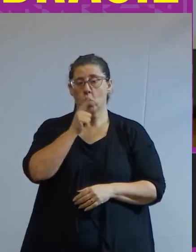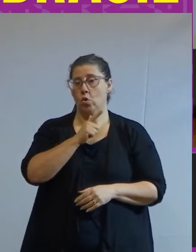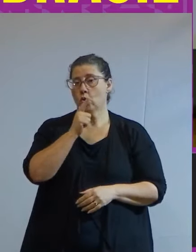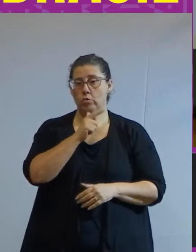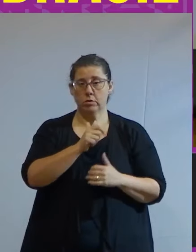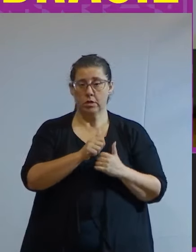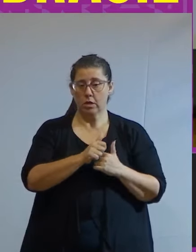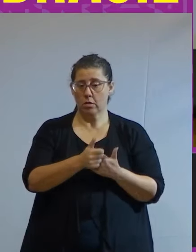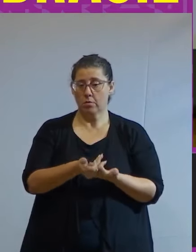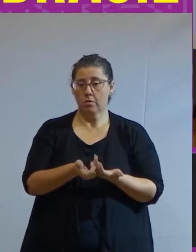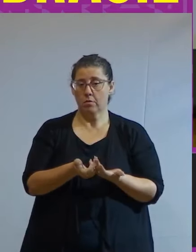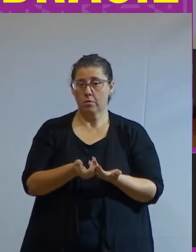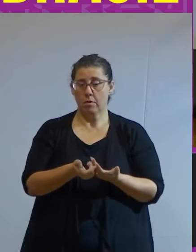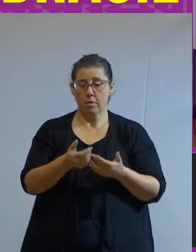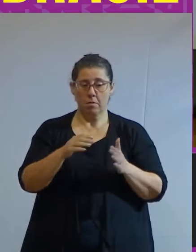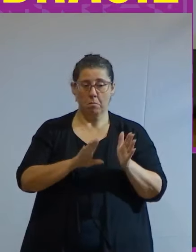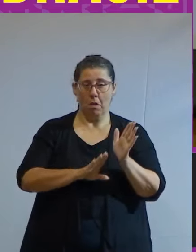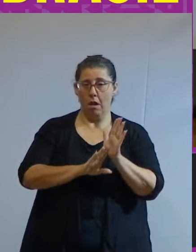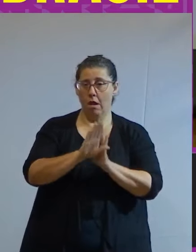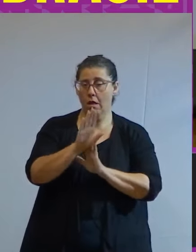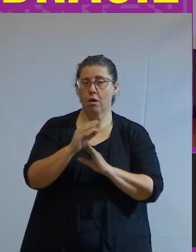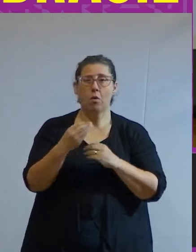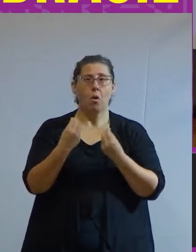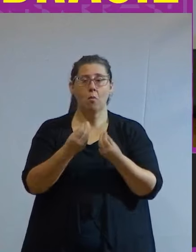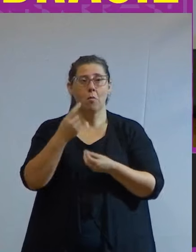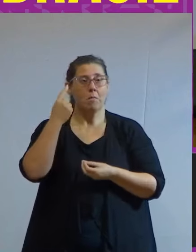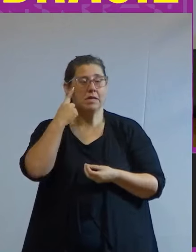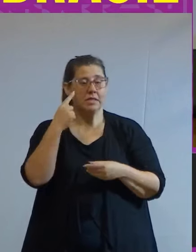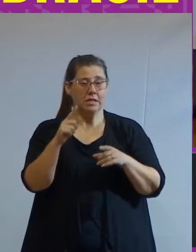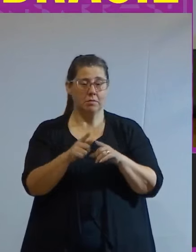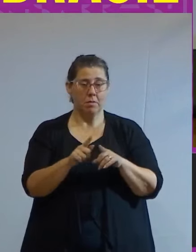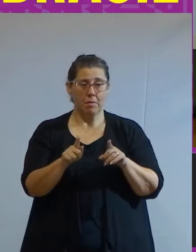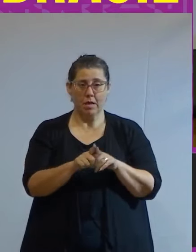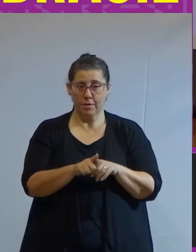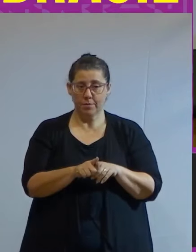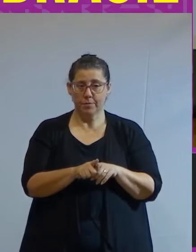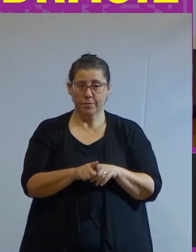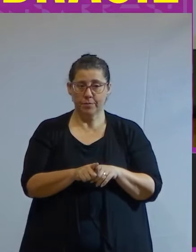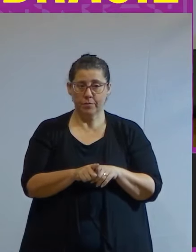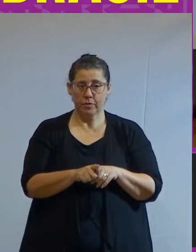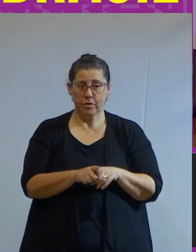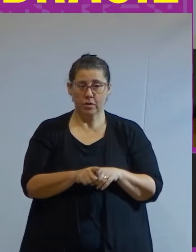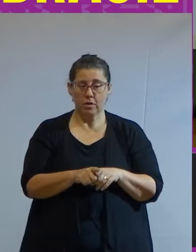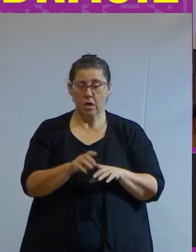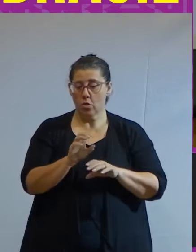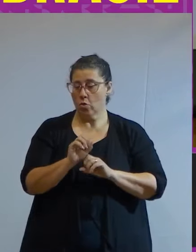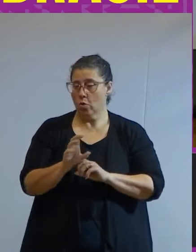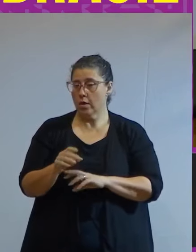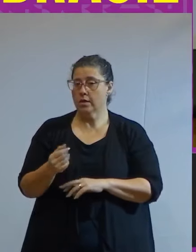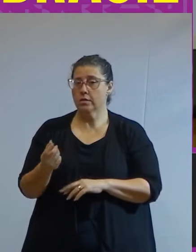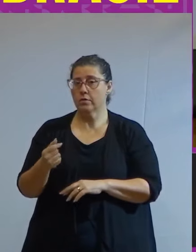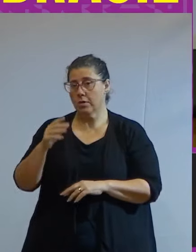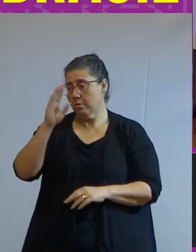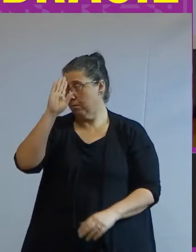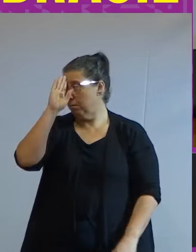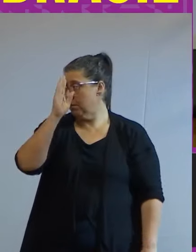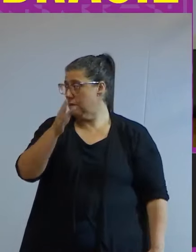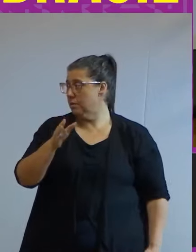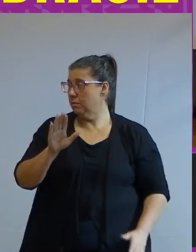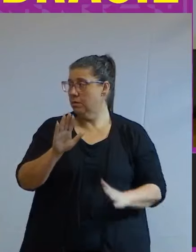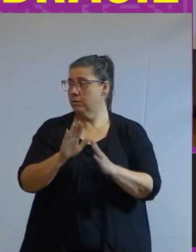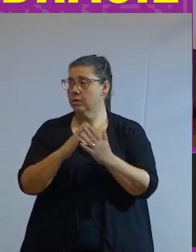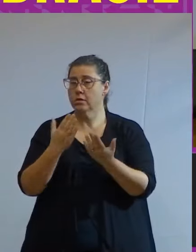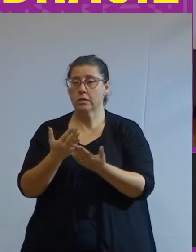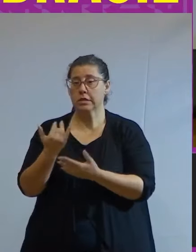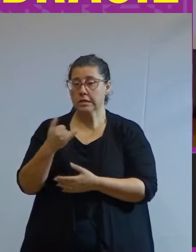principalmente a inflação como vamos pensar também em falar de educação financeira principalmente nas escolas